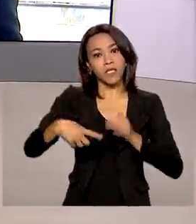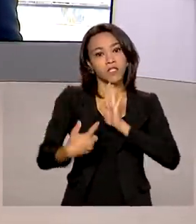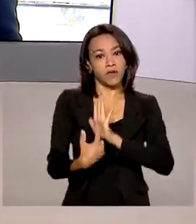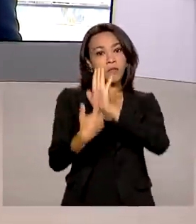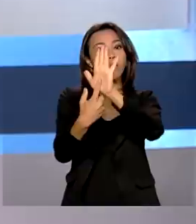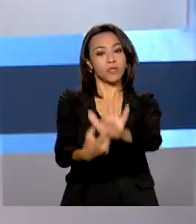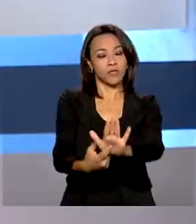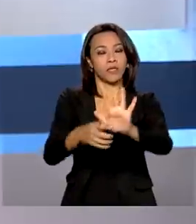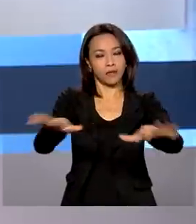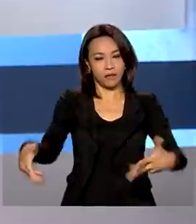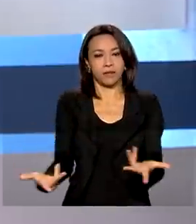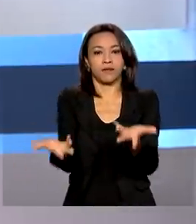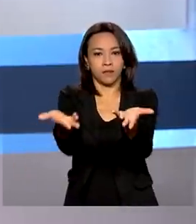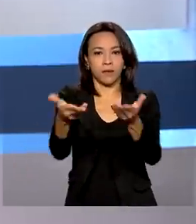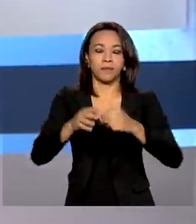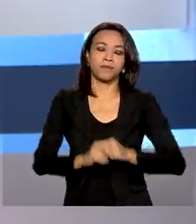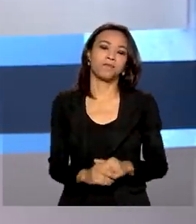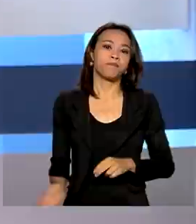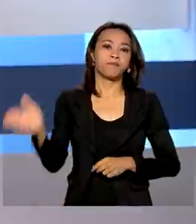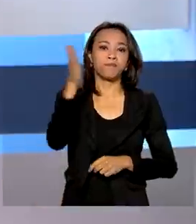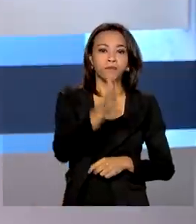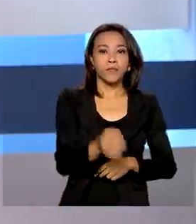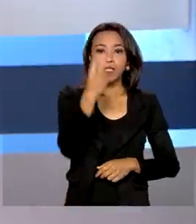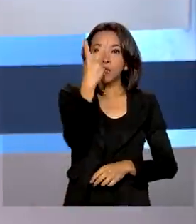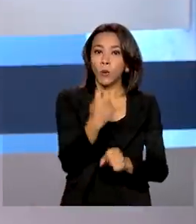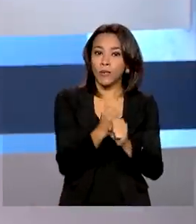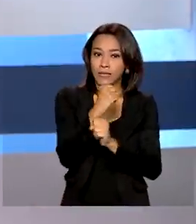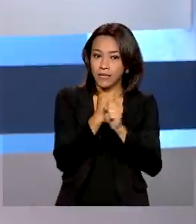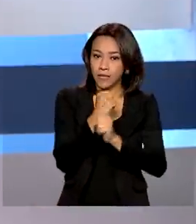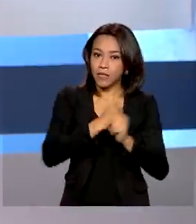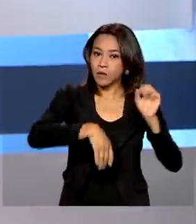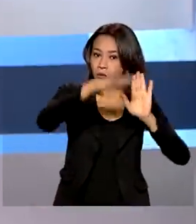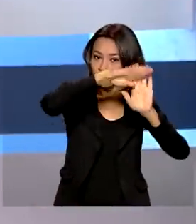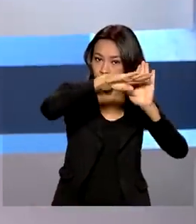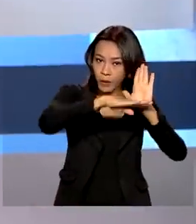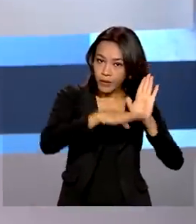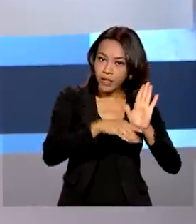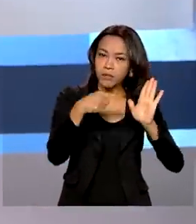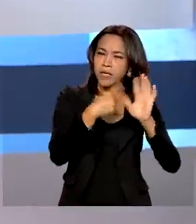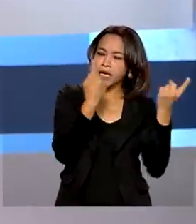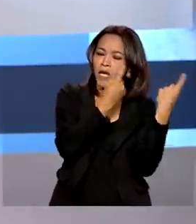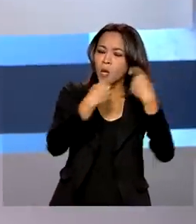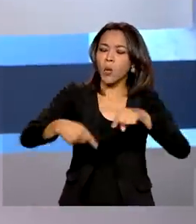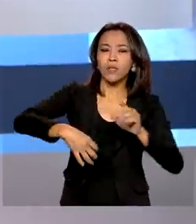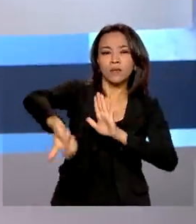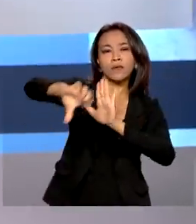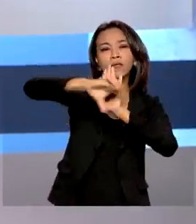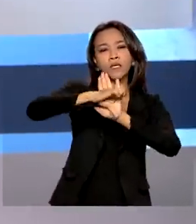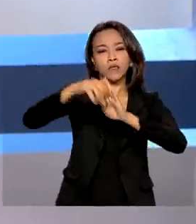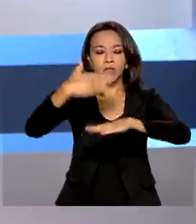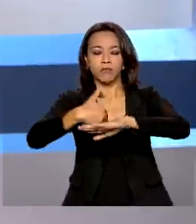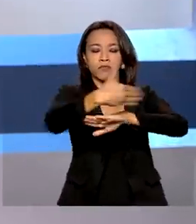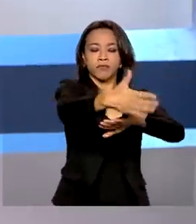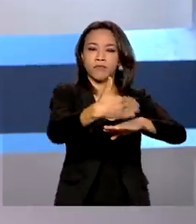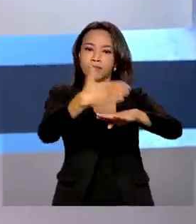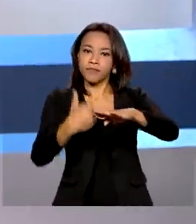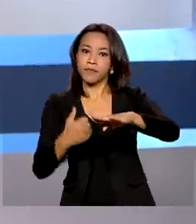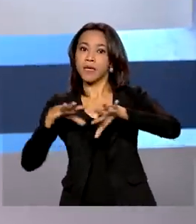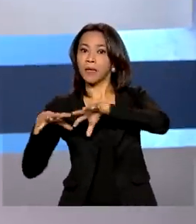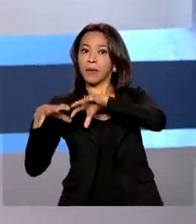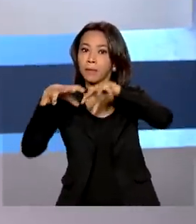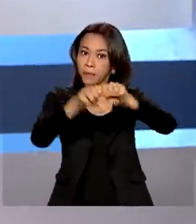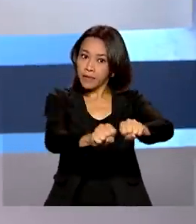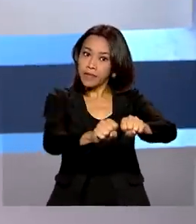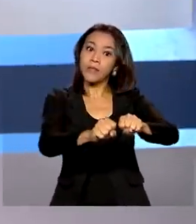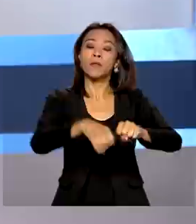ao vivo essa cerimônia. Em dois anos, o programa Vigia de Combate ao Crime Organizado nas Fronteiras apreendeu no Mato Grosso do